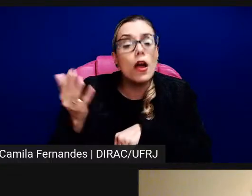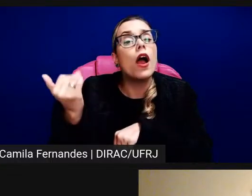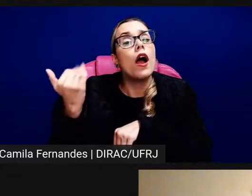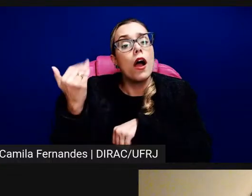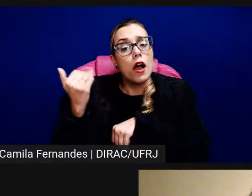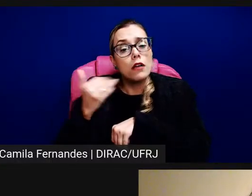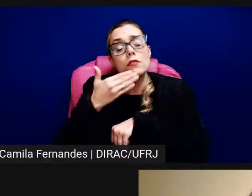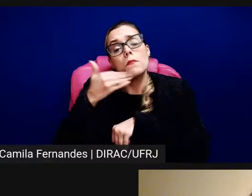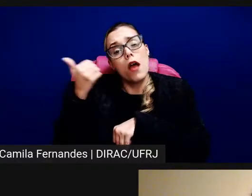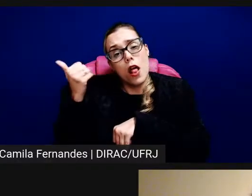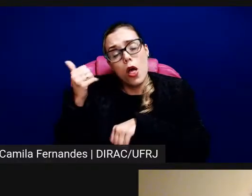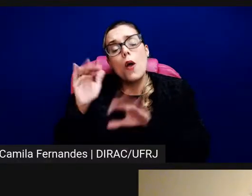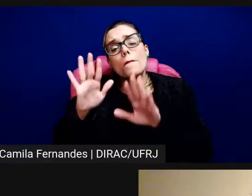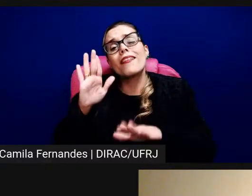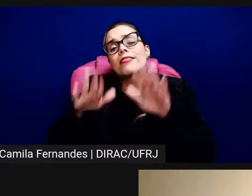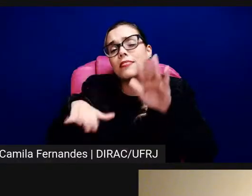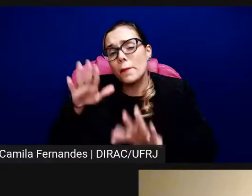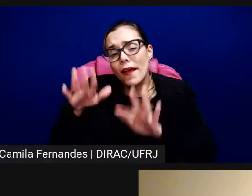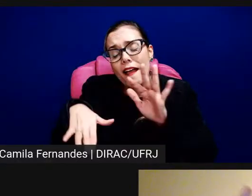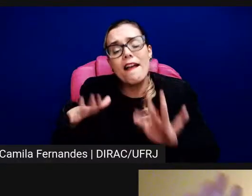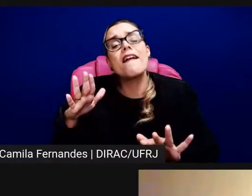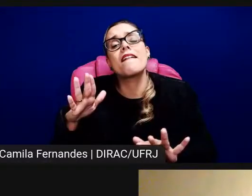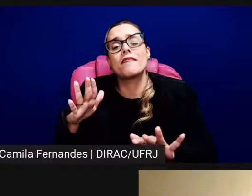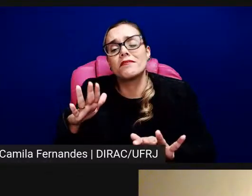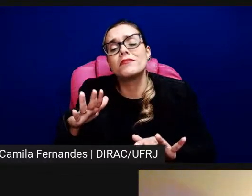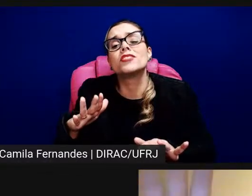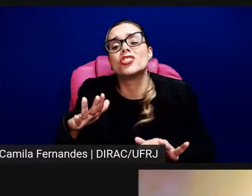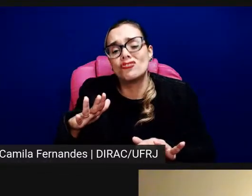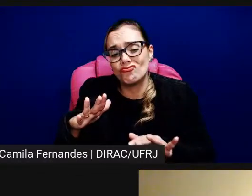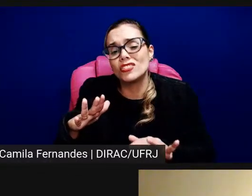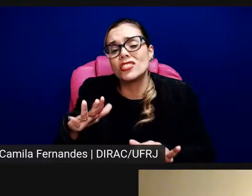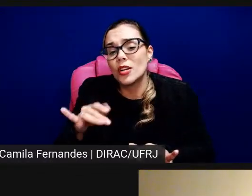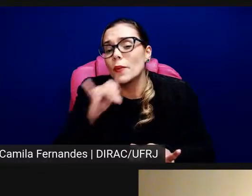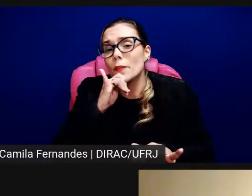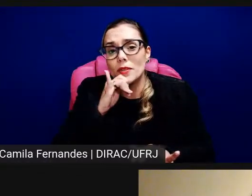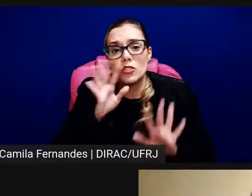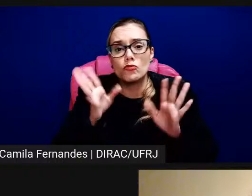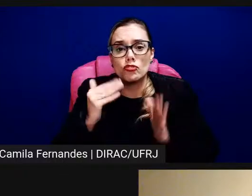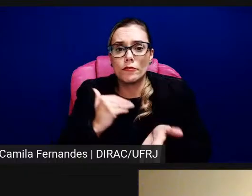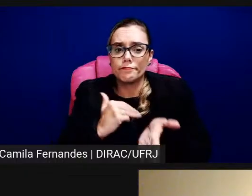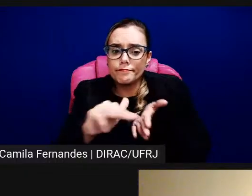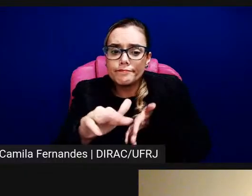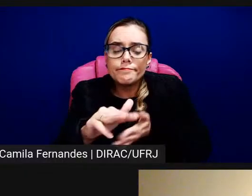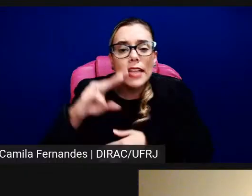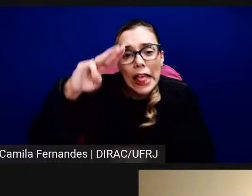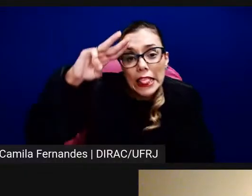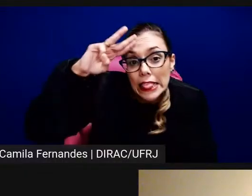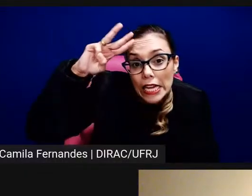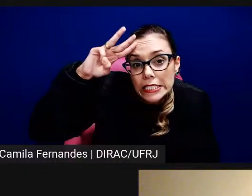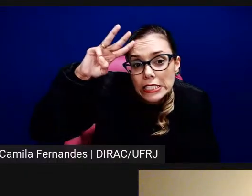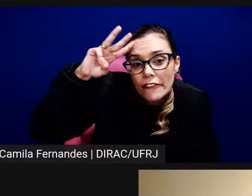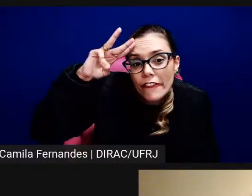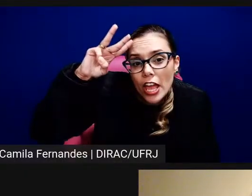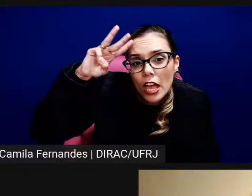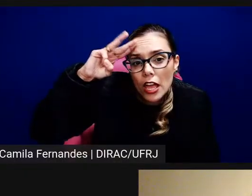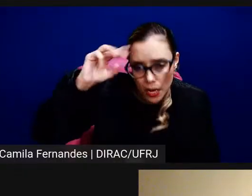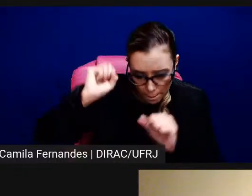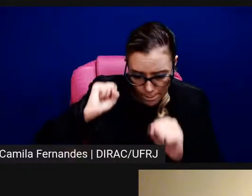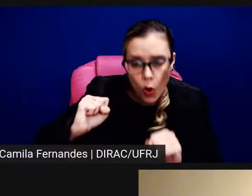mas depende, ou algumas pessoas já mandavam, tipo, terça-feira, sei lá o quê, pode ser, porque às vezes era um compromisso